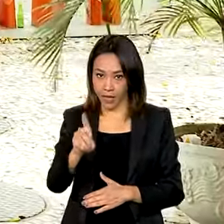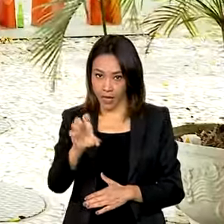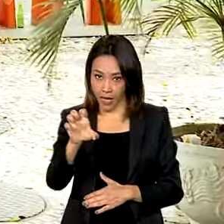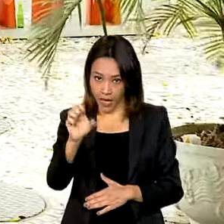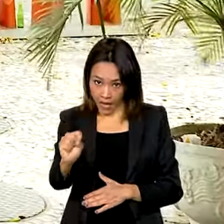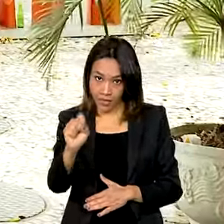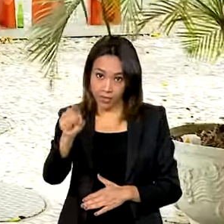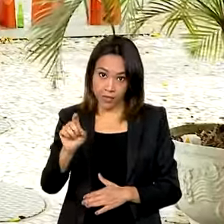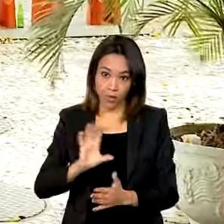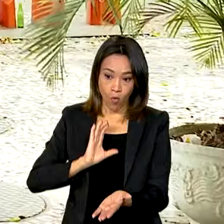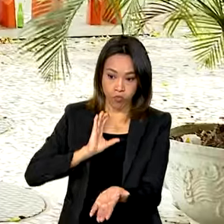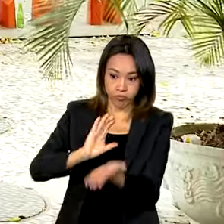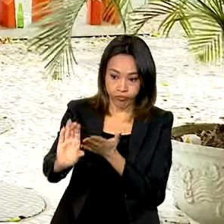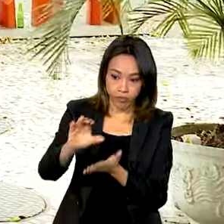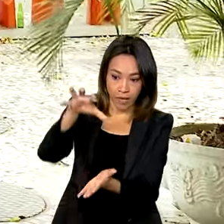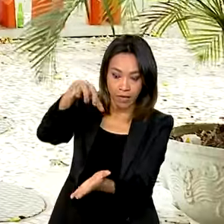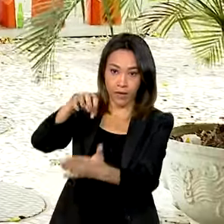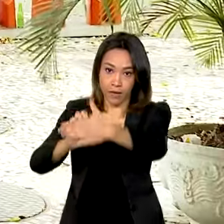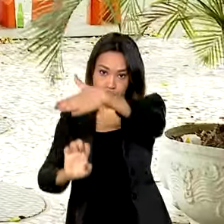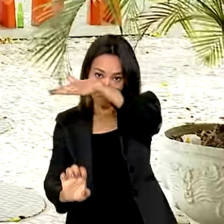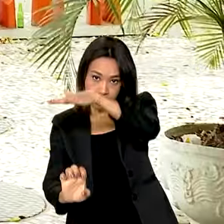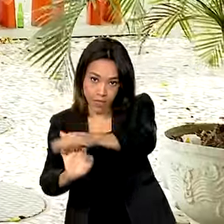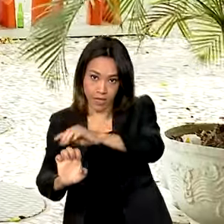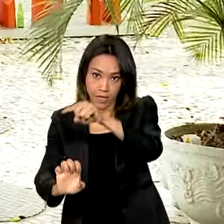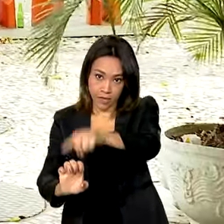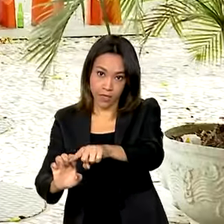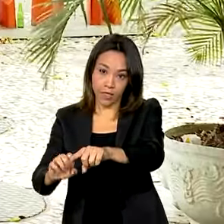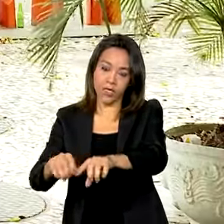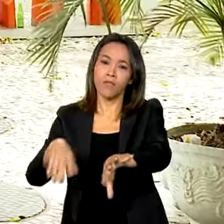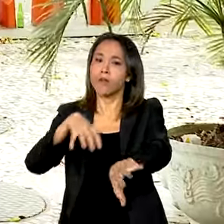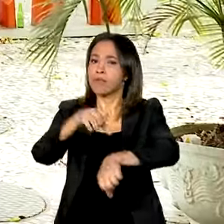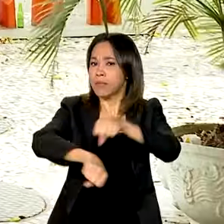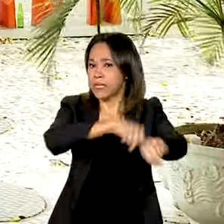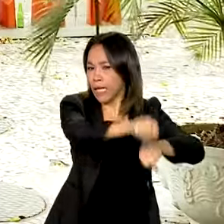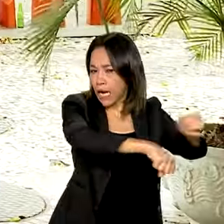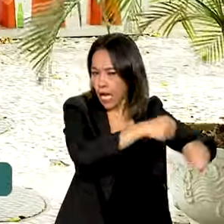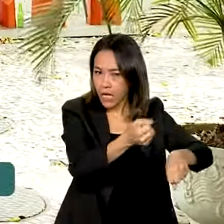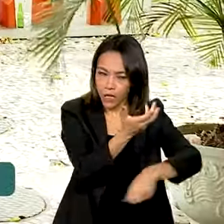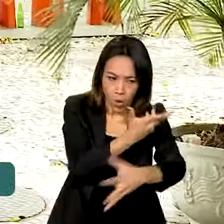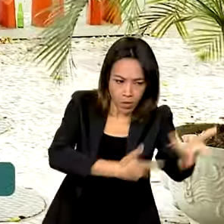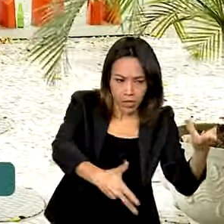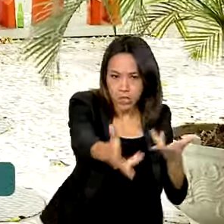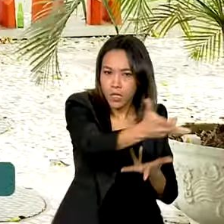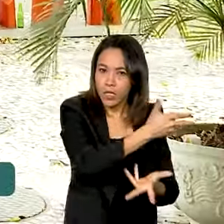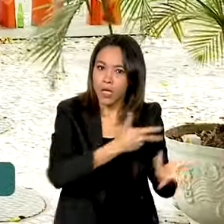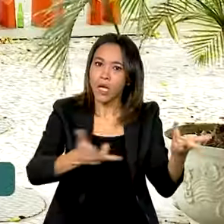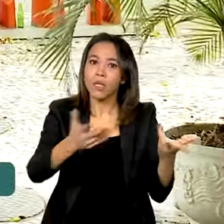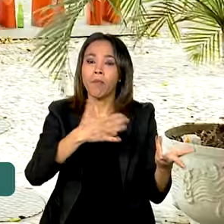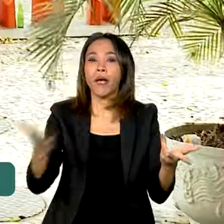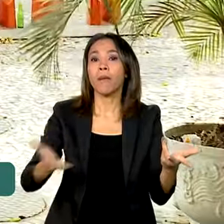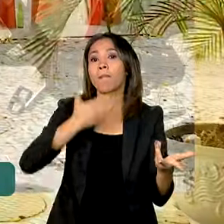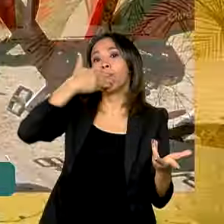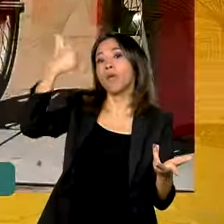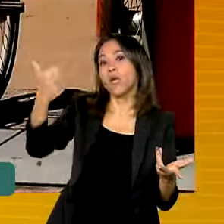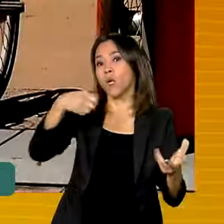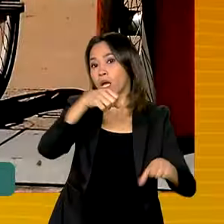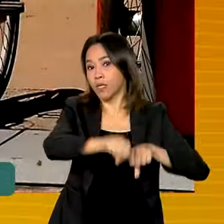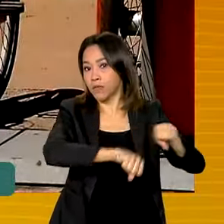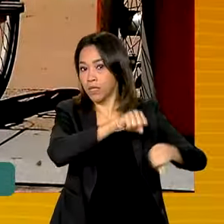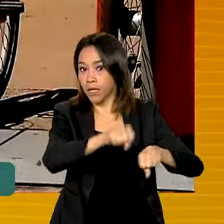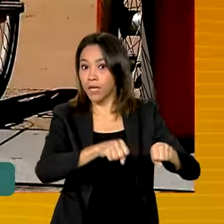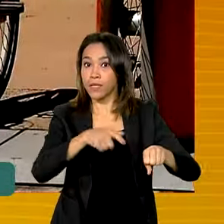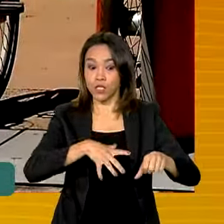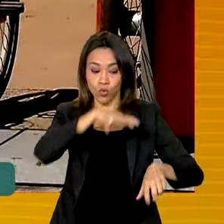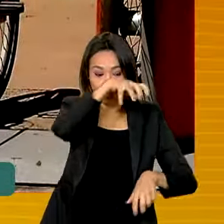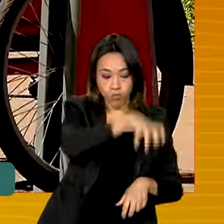compartilhadas, deve ser investido no plano de inovação e também no aprimoramento contínuo das bicicletas e das estações.